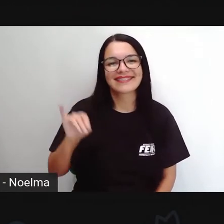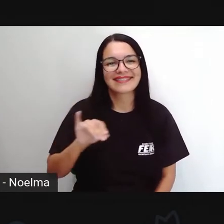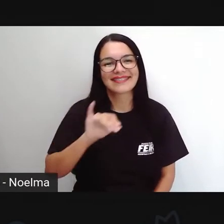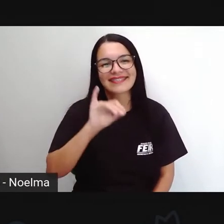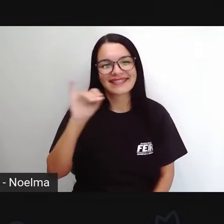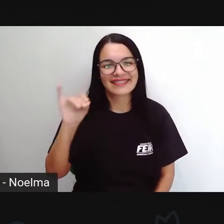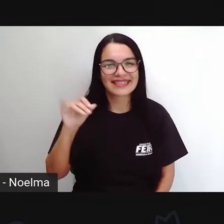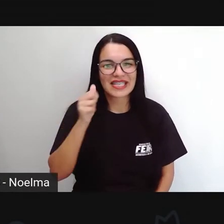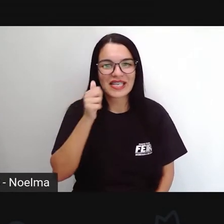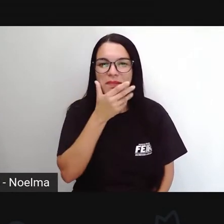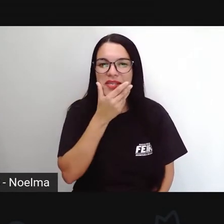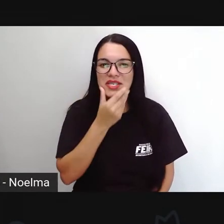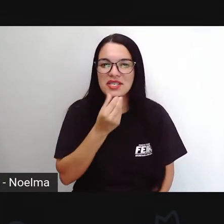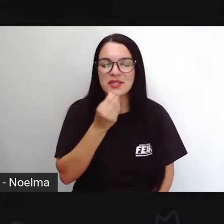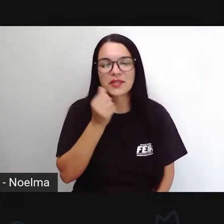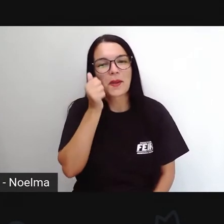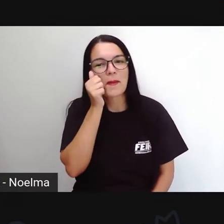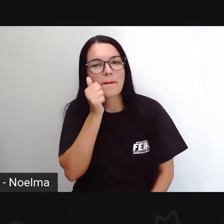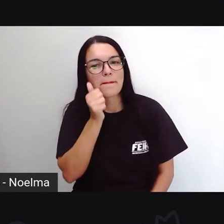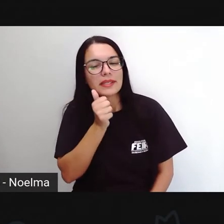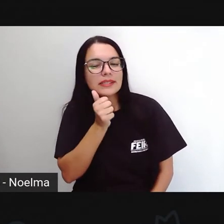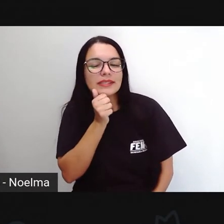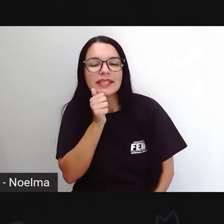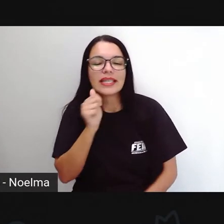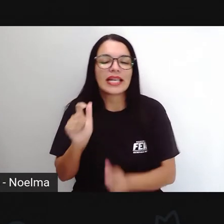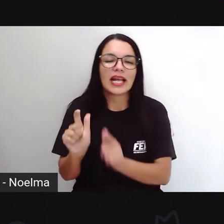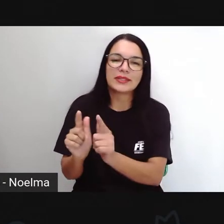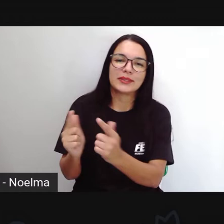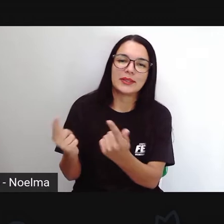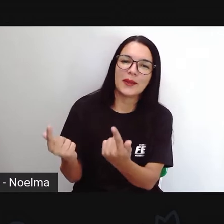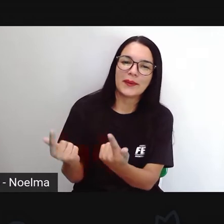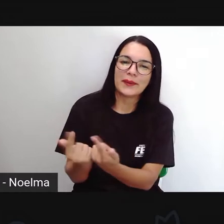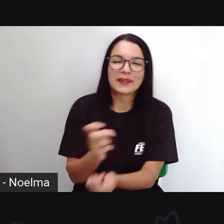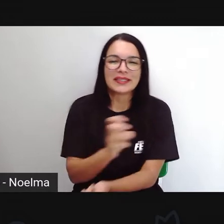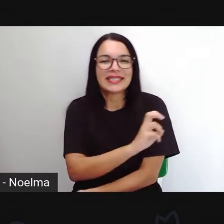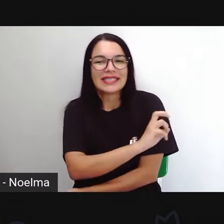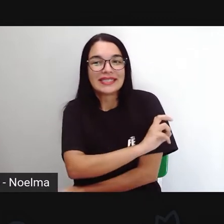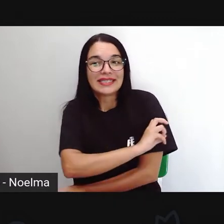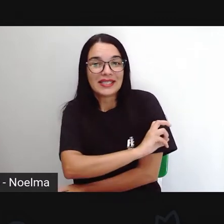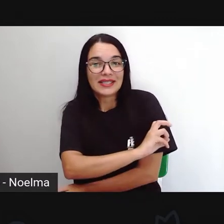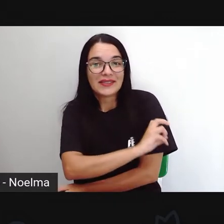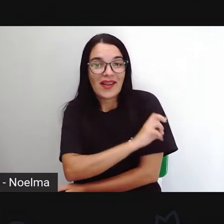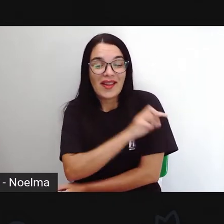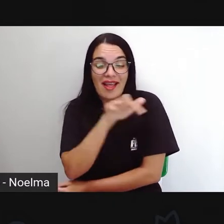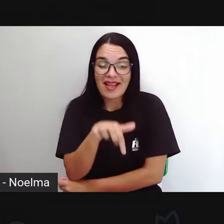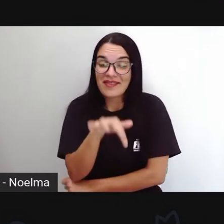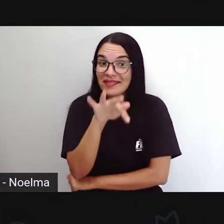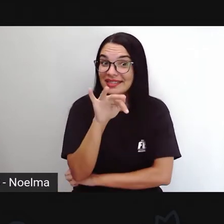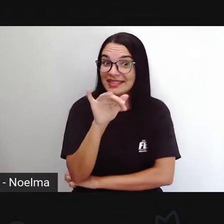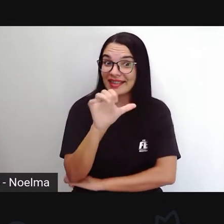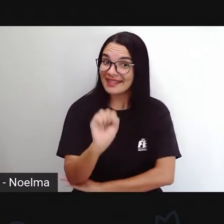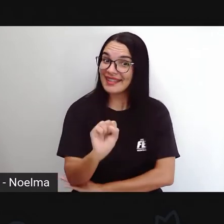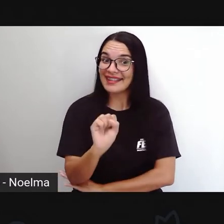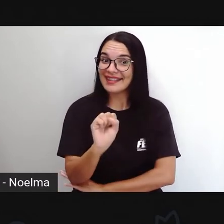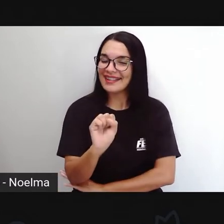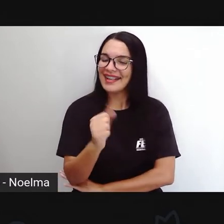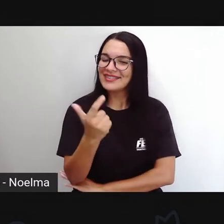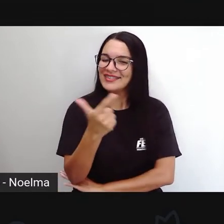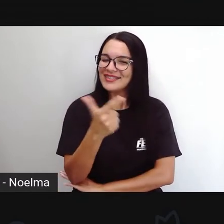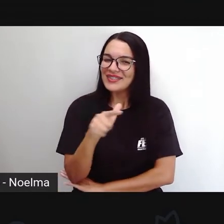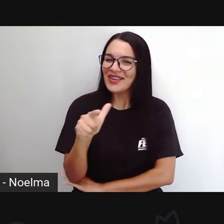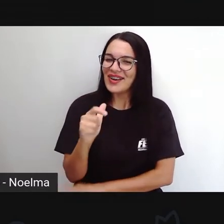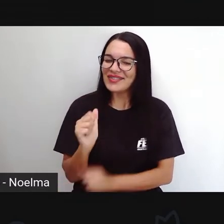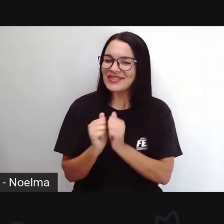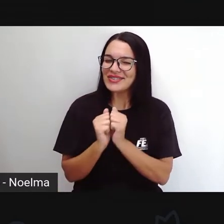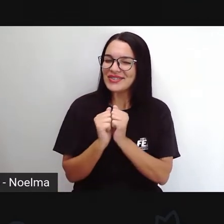Olá, meninos, meninas que formam as turmas do quinto ano de Feira de Santana, olhem só, novamente estamos aqui